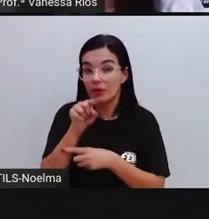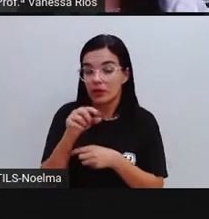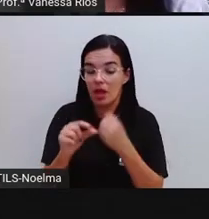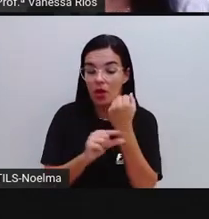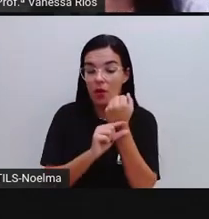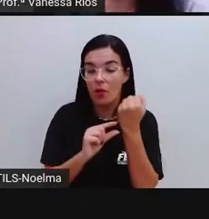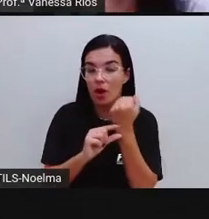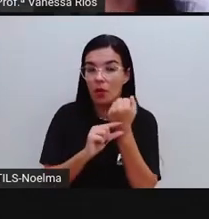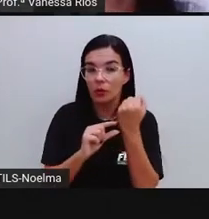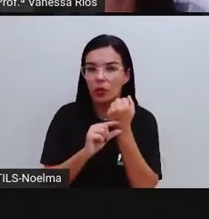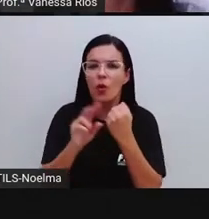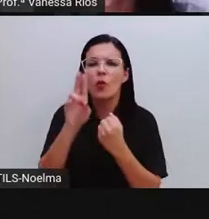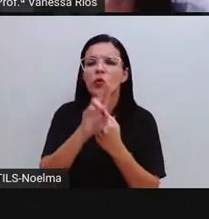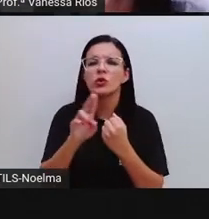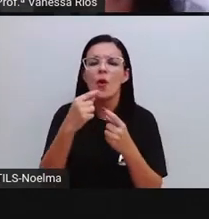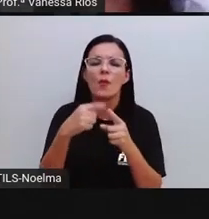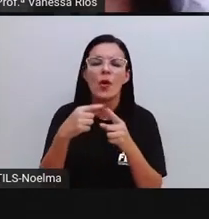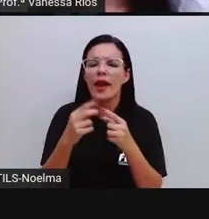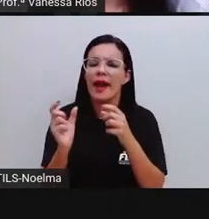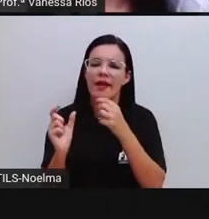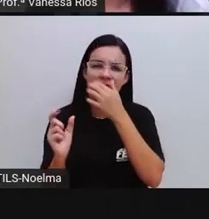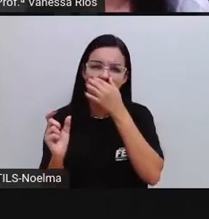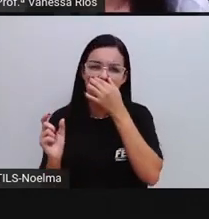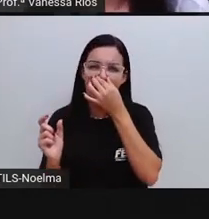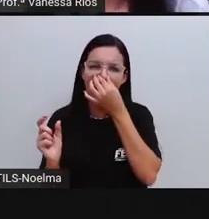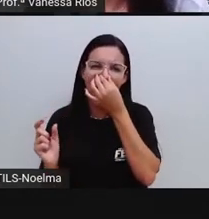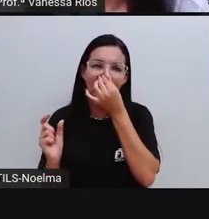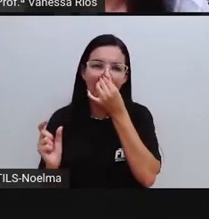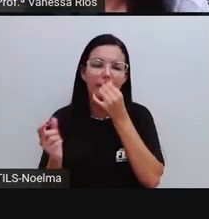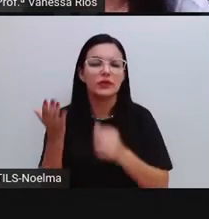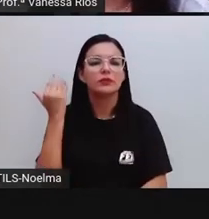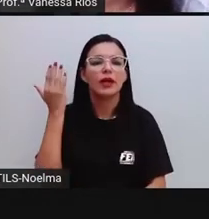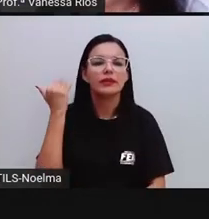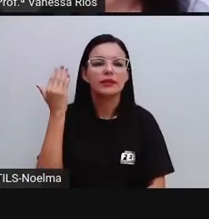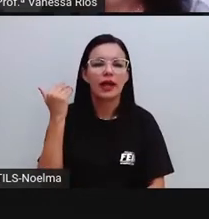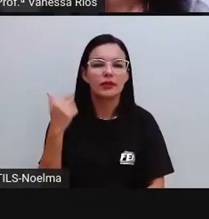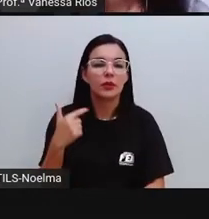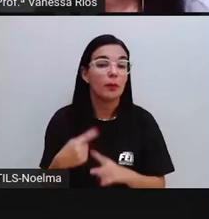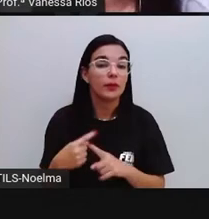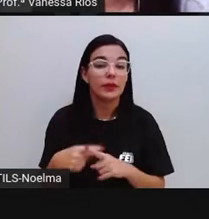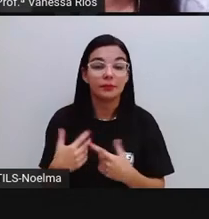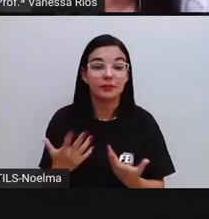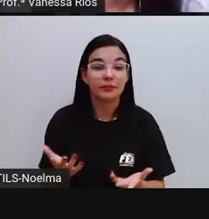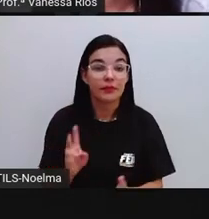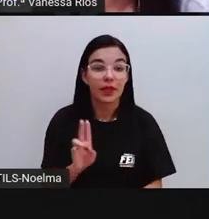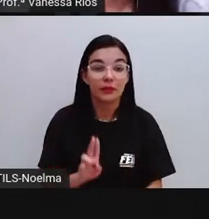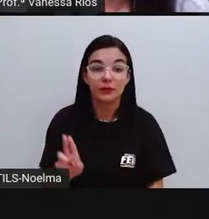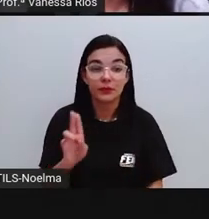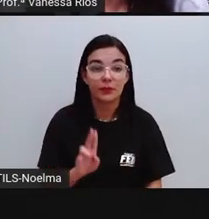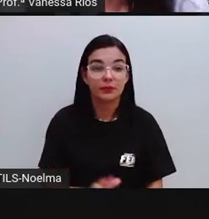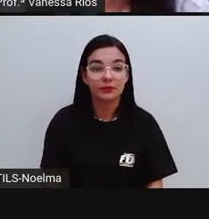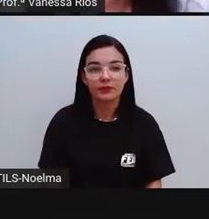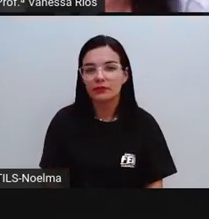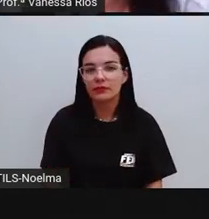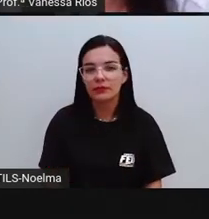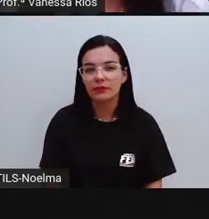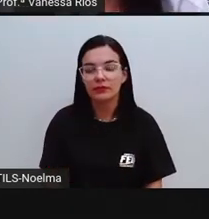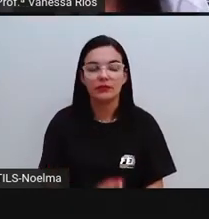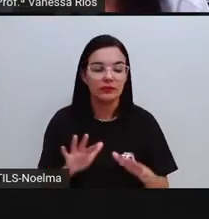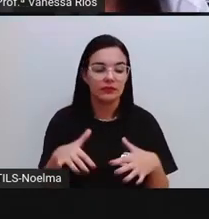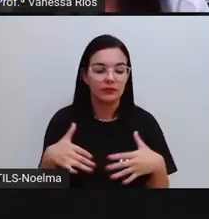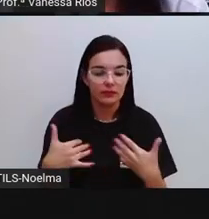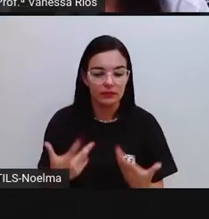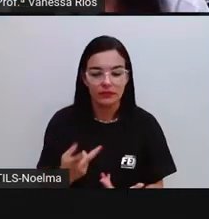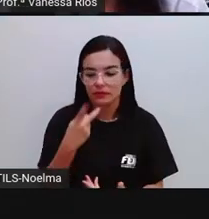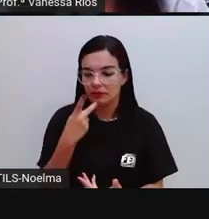utilizou esses verbos no passado, hein? Por que será? Ele está falando de uma história que aconteceu